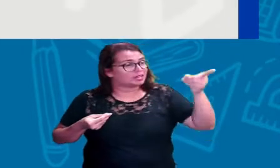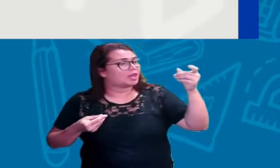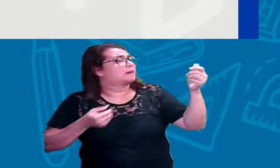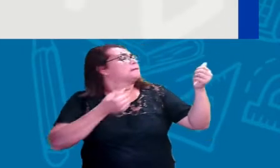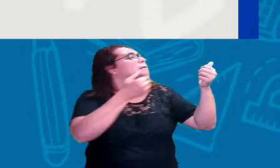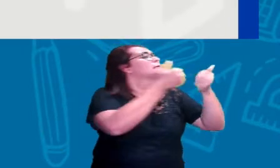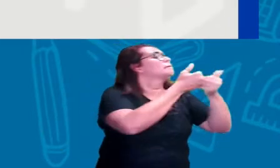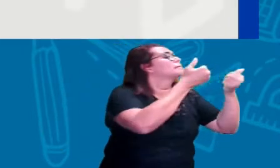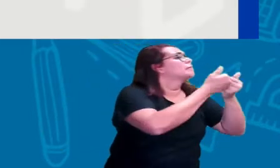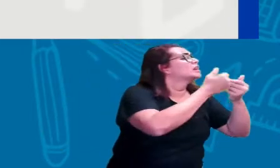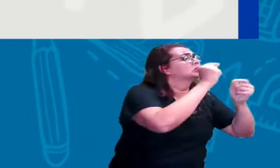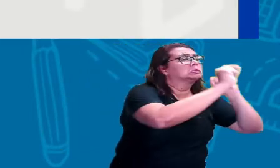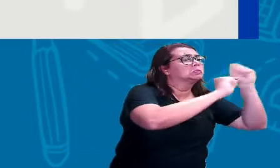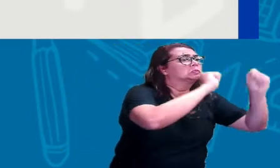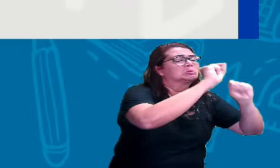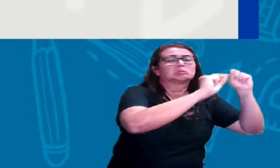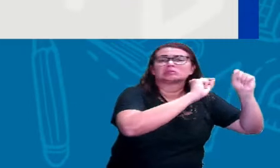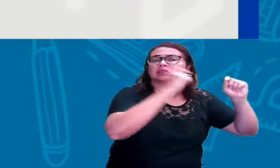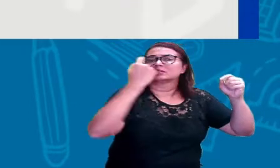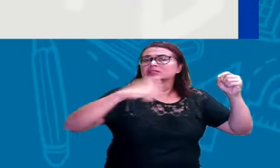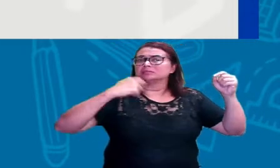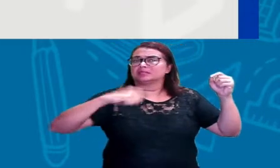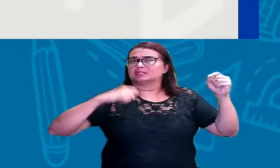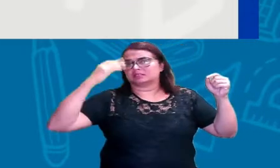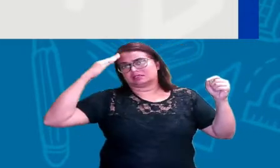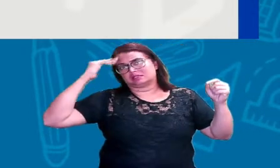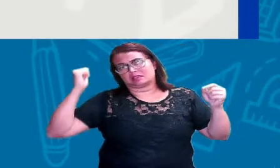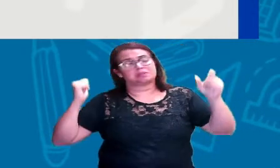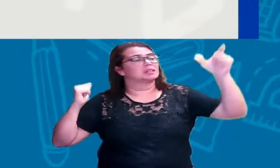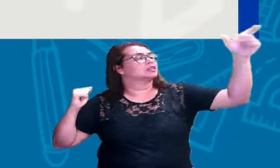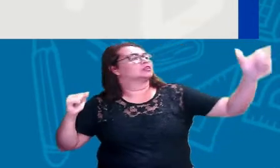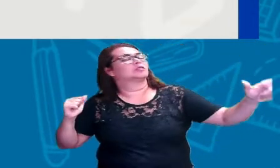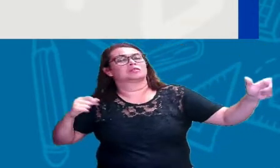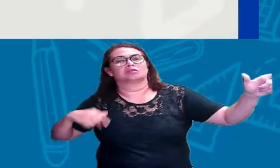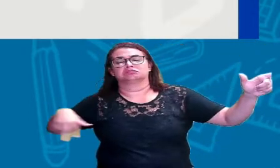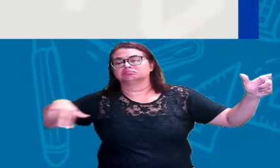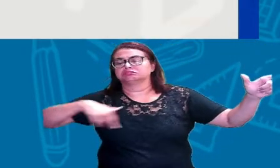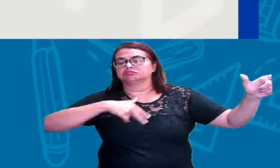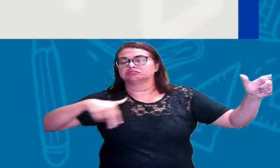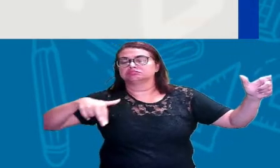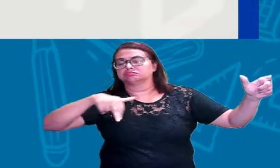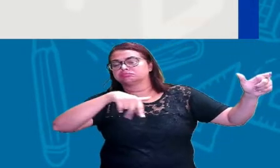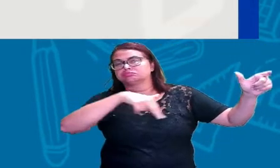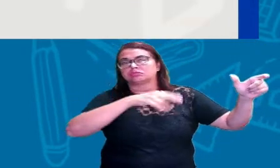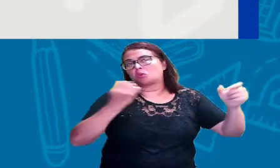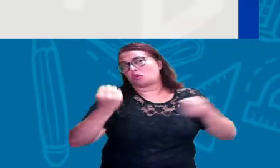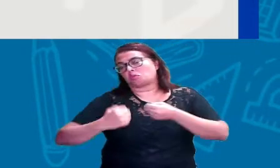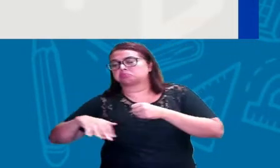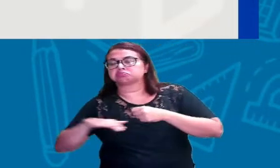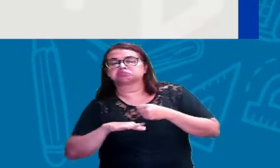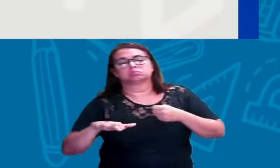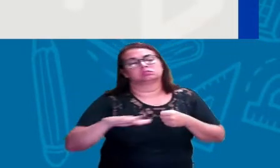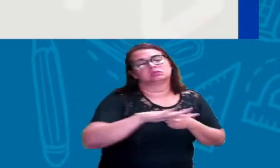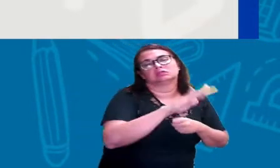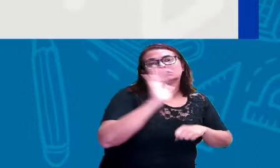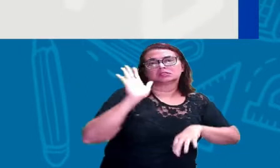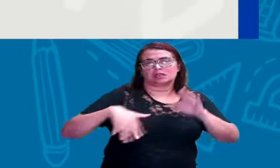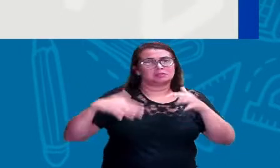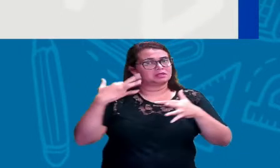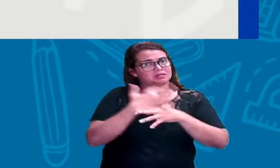informações sobre o local para que você possa chegar a esse local. Isso no campo ou na cidade.